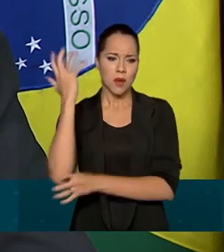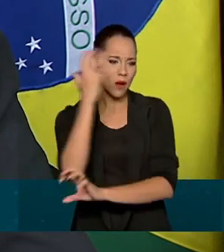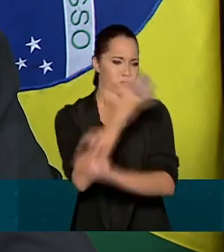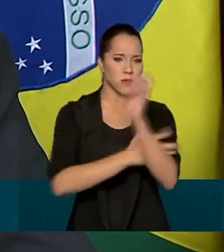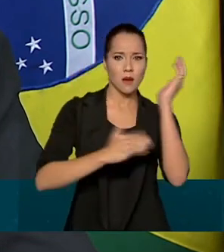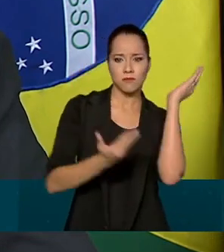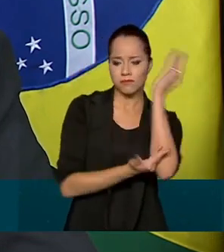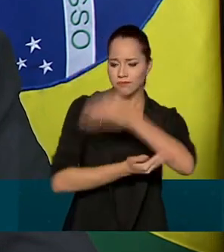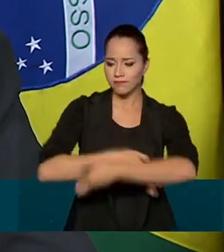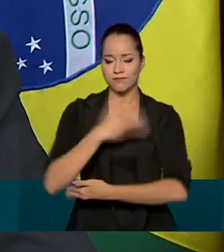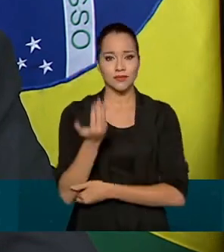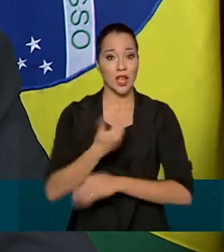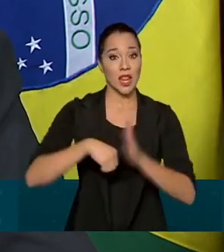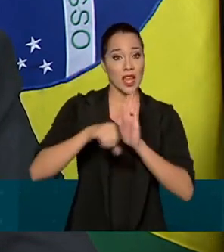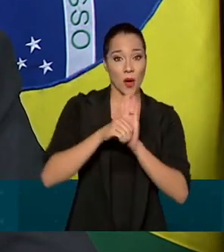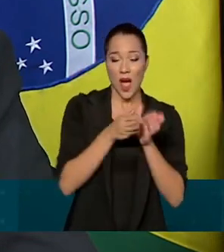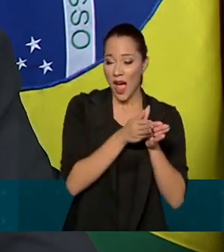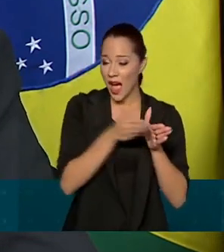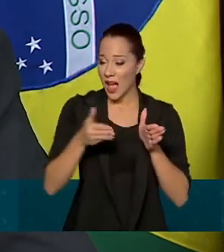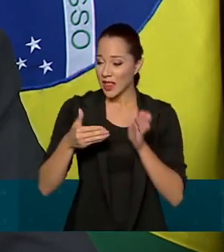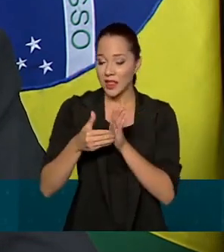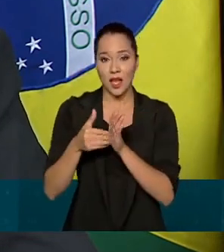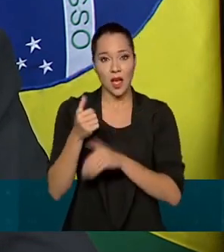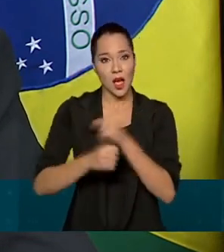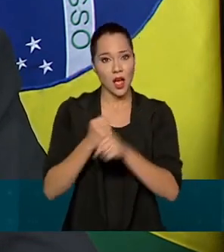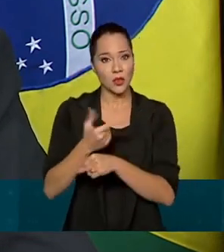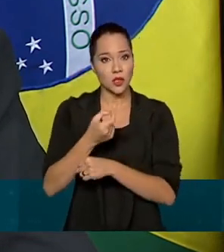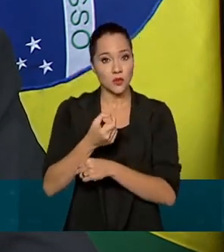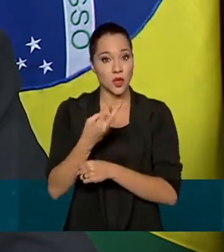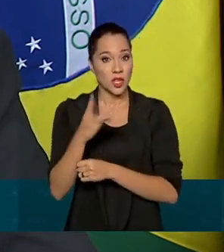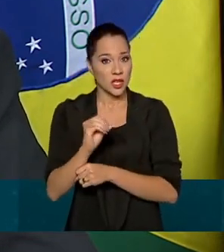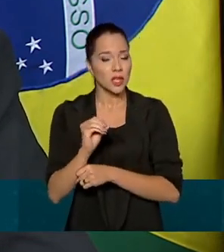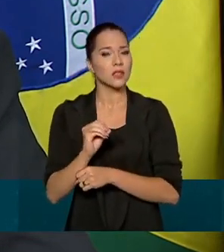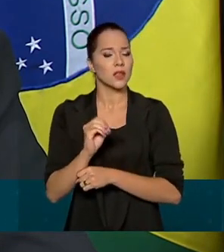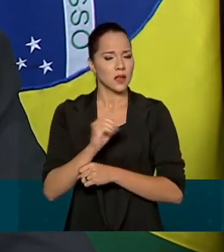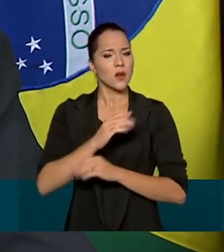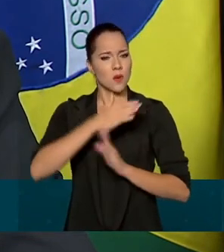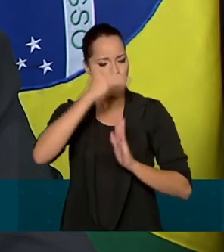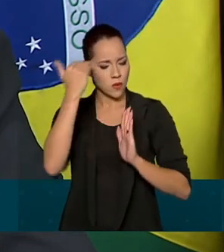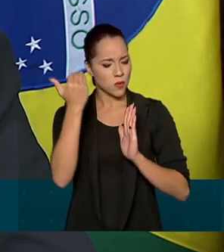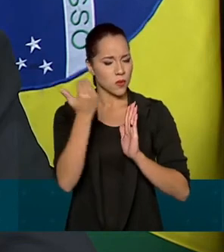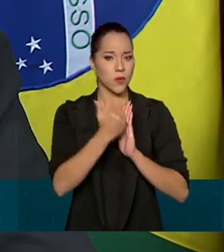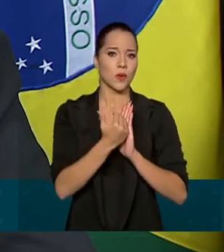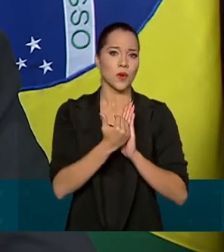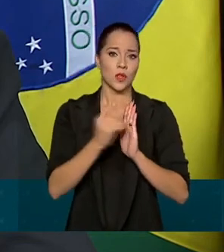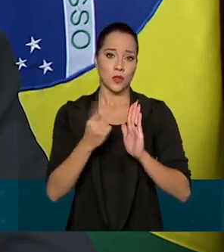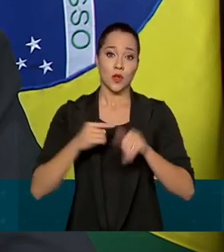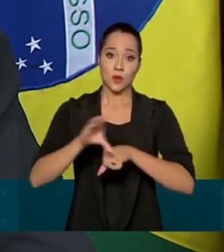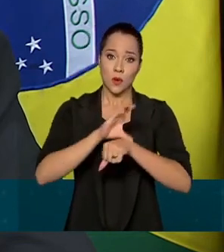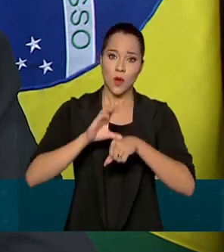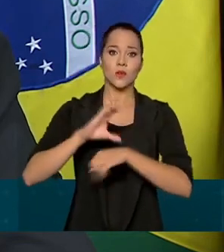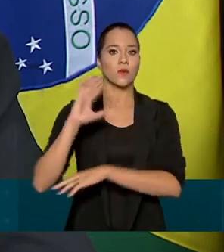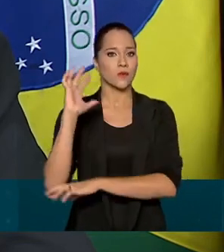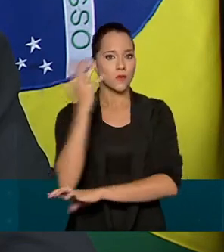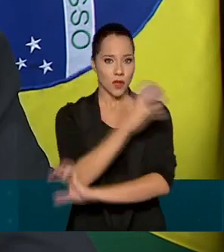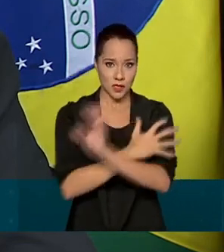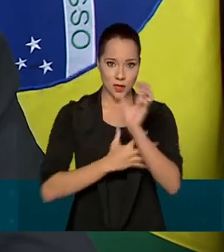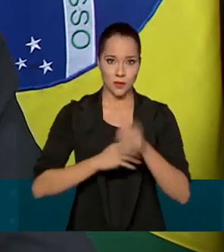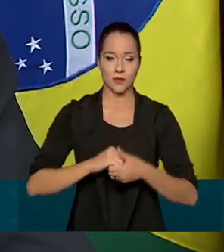ilegal até 2030, com a plena e pronta aplicação do nosso Código Florestal.